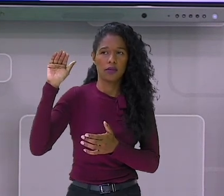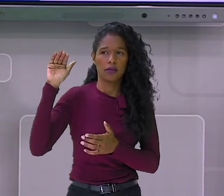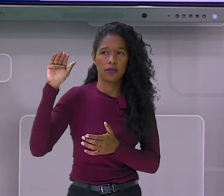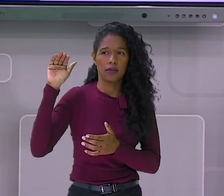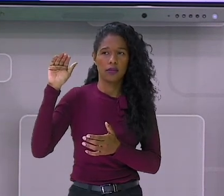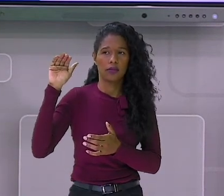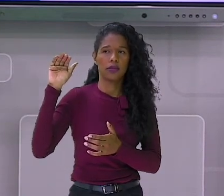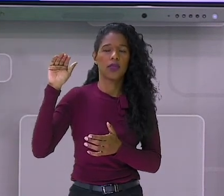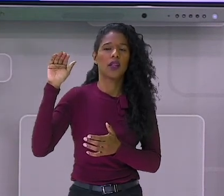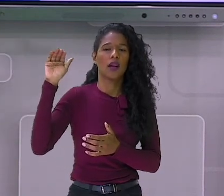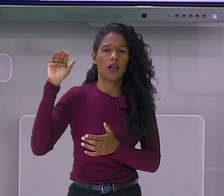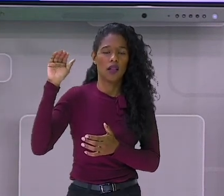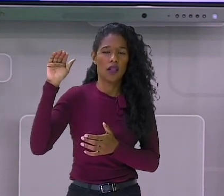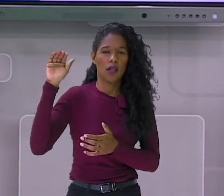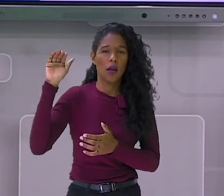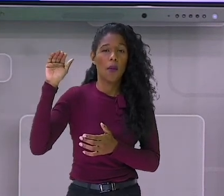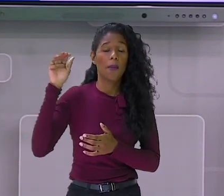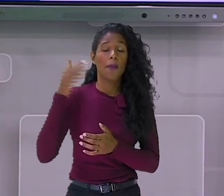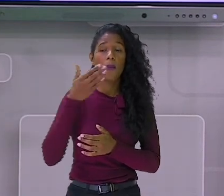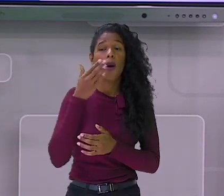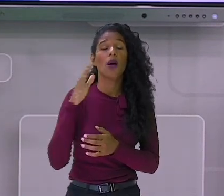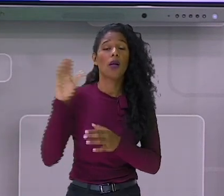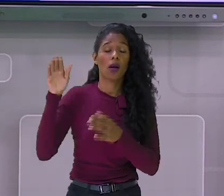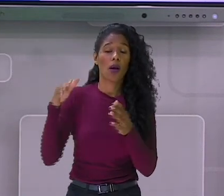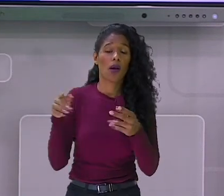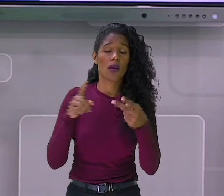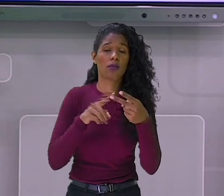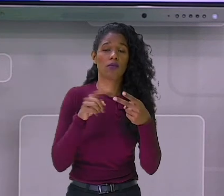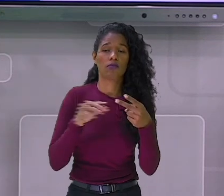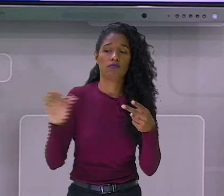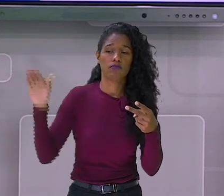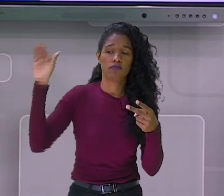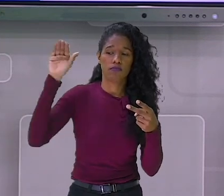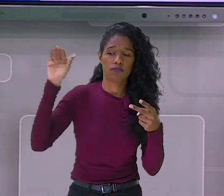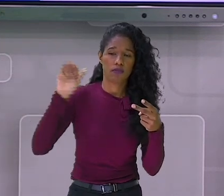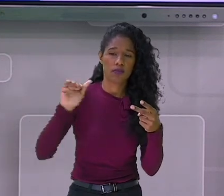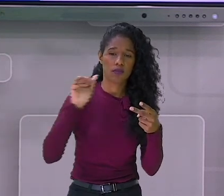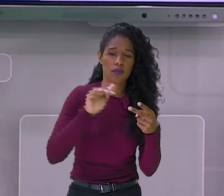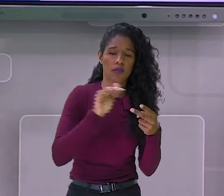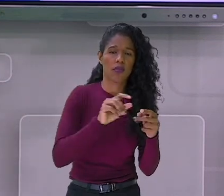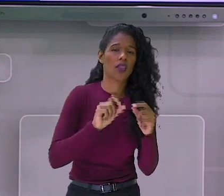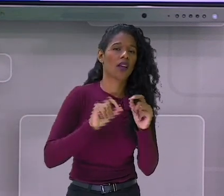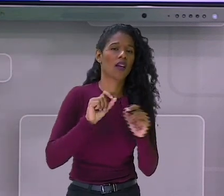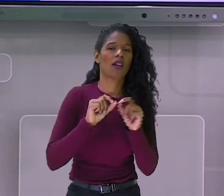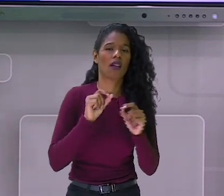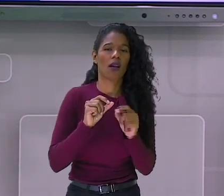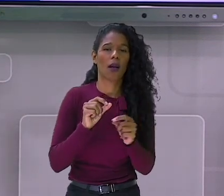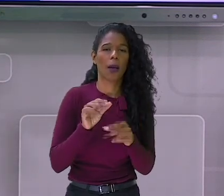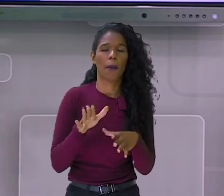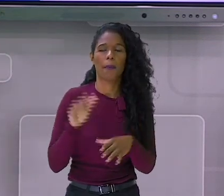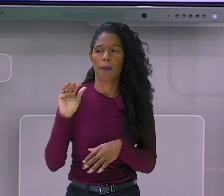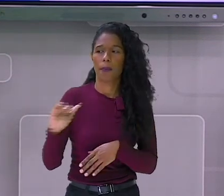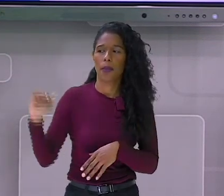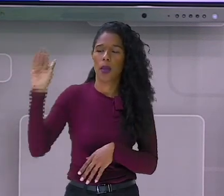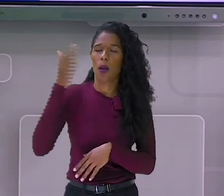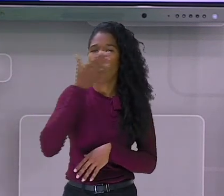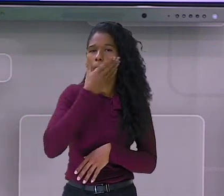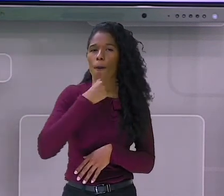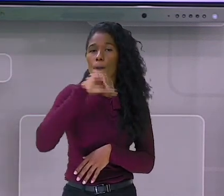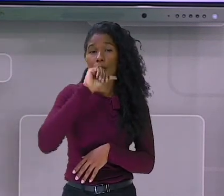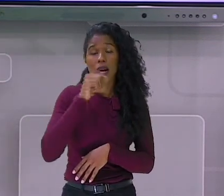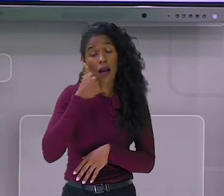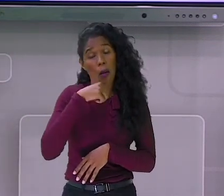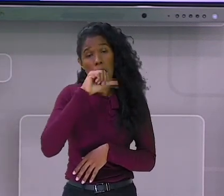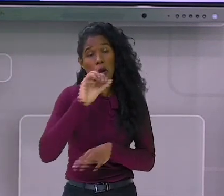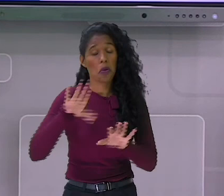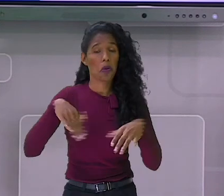ordem decrescente. Quem seria o maior aí na sua casa? É o seu pai ou a mãe? Então, vamos lá. Se for o seu pai, aí é o